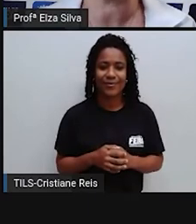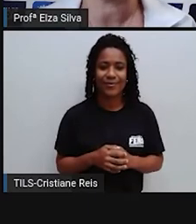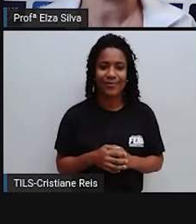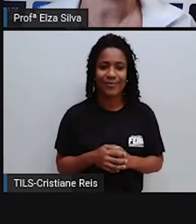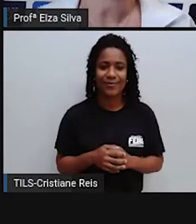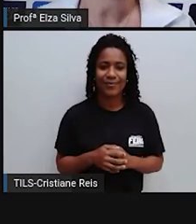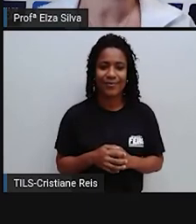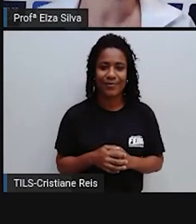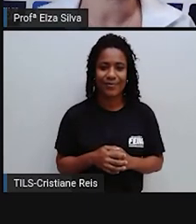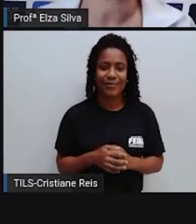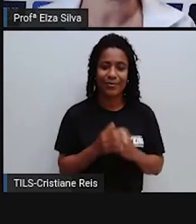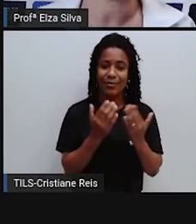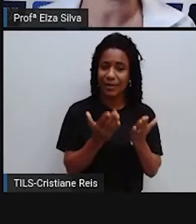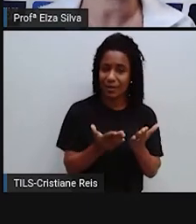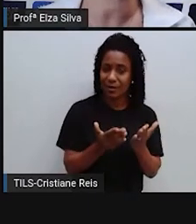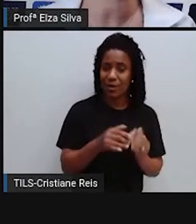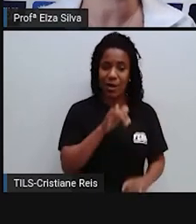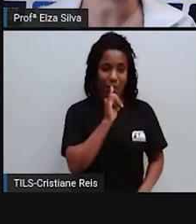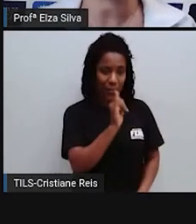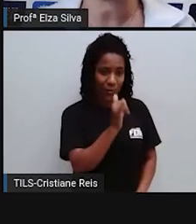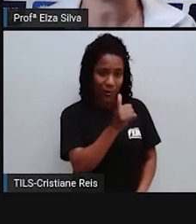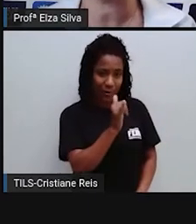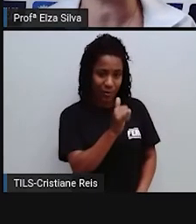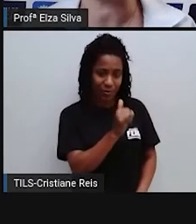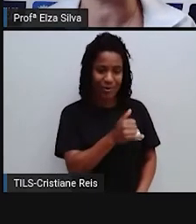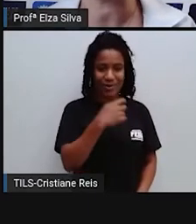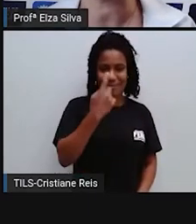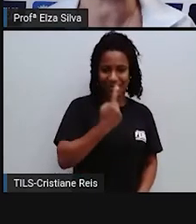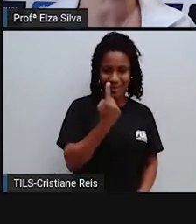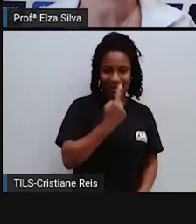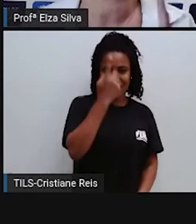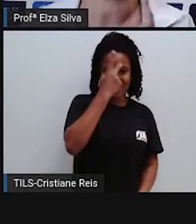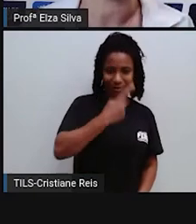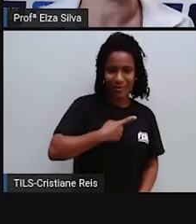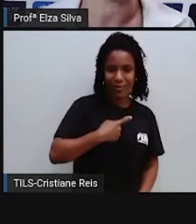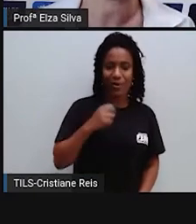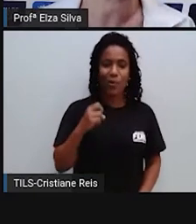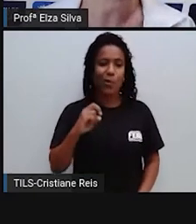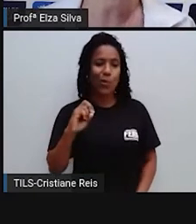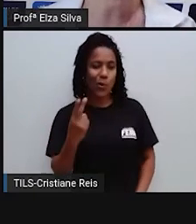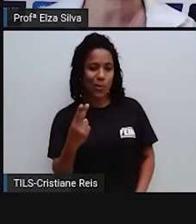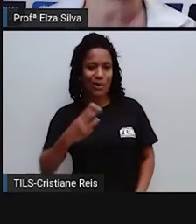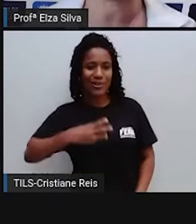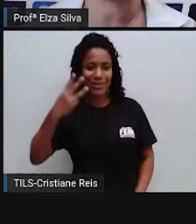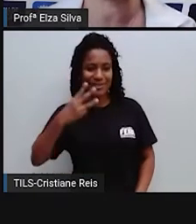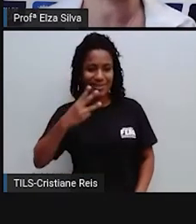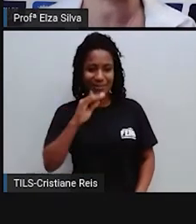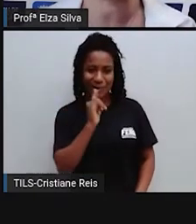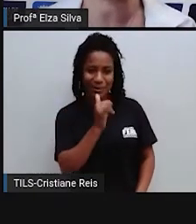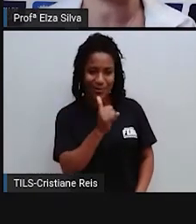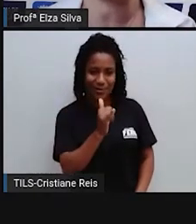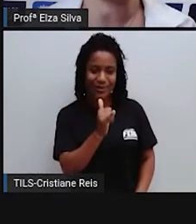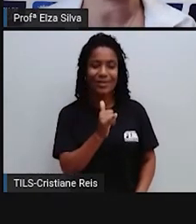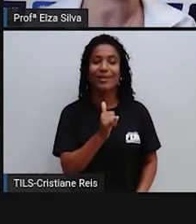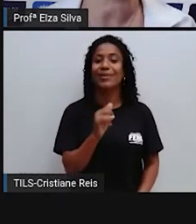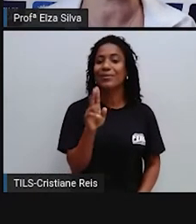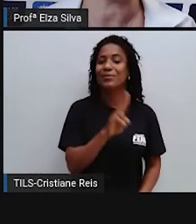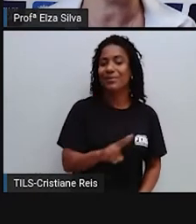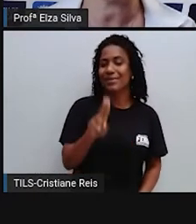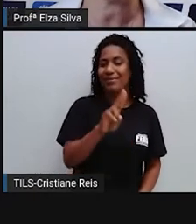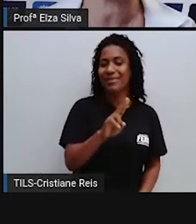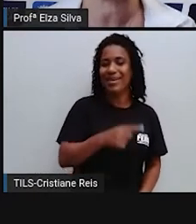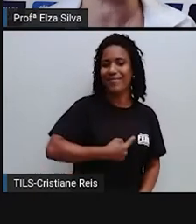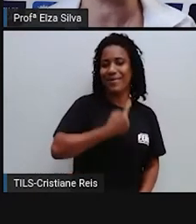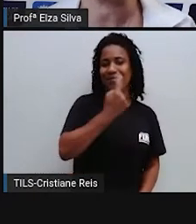narrator É um narrador Em primeira pessoa Ou em terceira pessoa Nós aprendemos Que nós devemos utilizar A